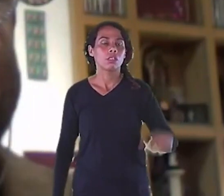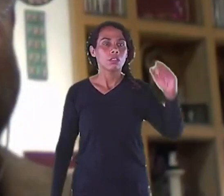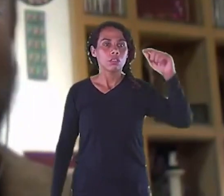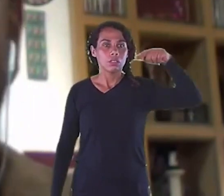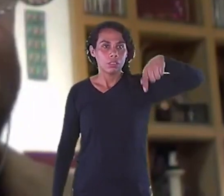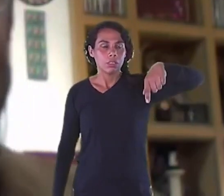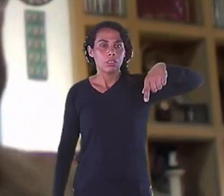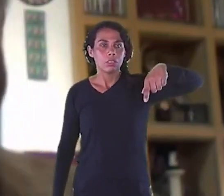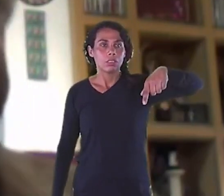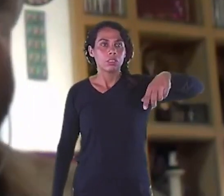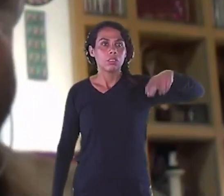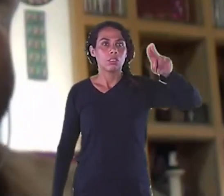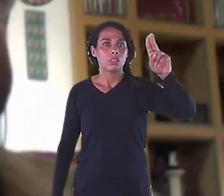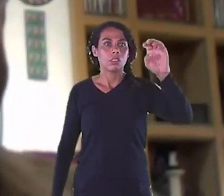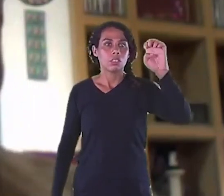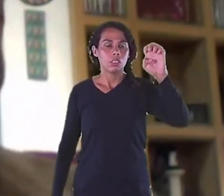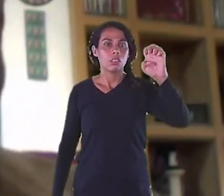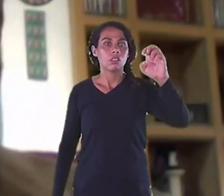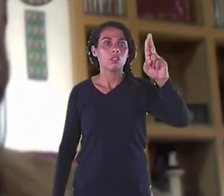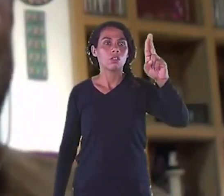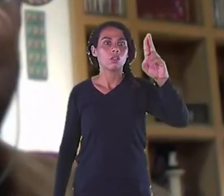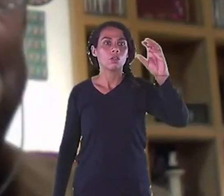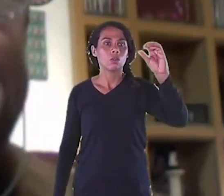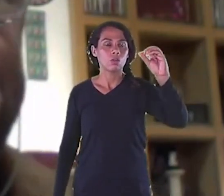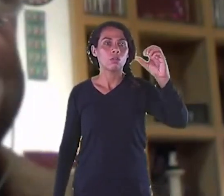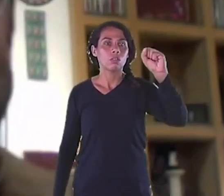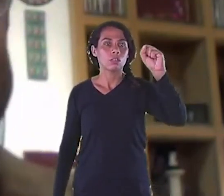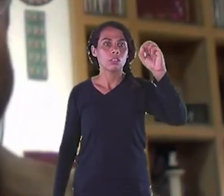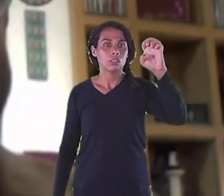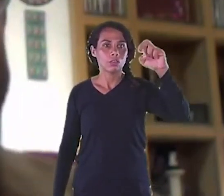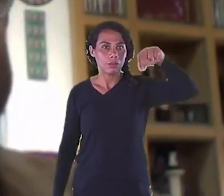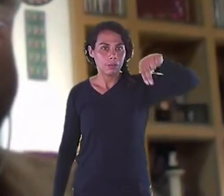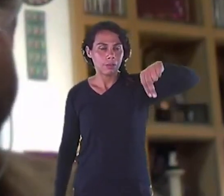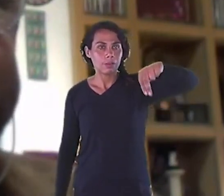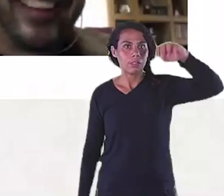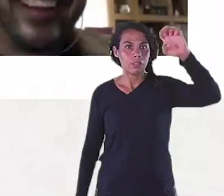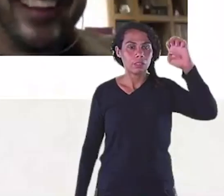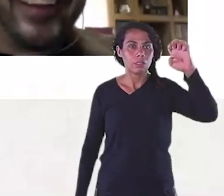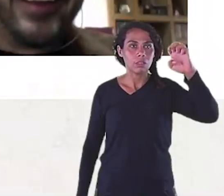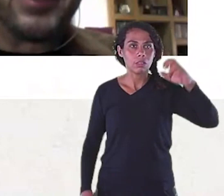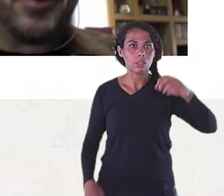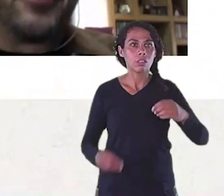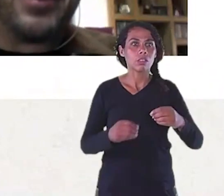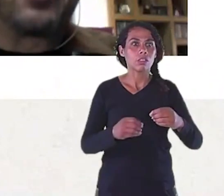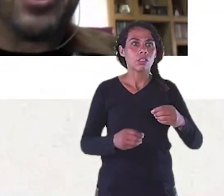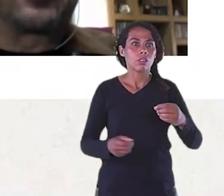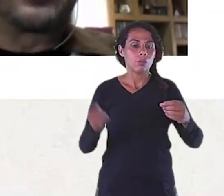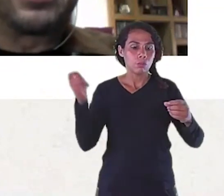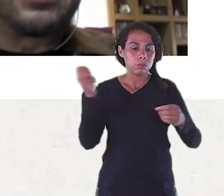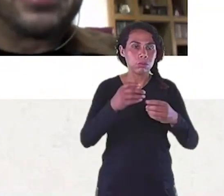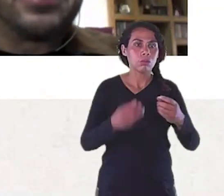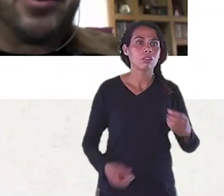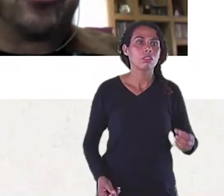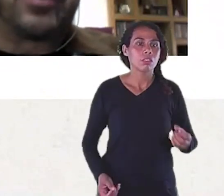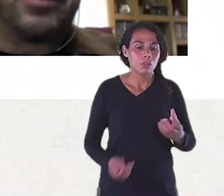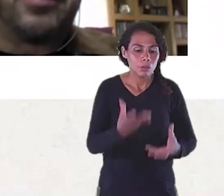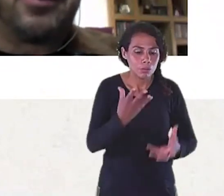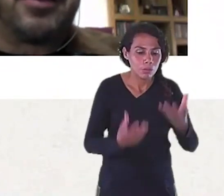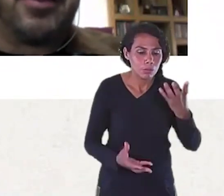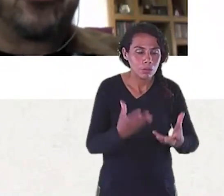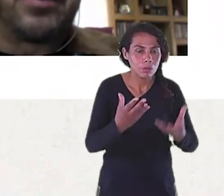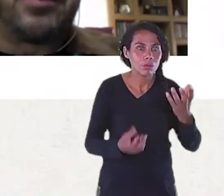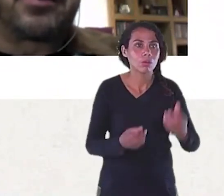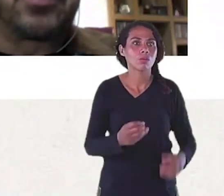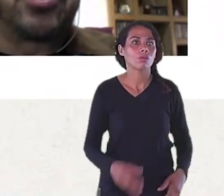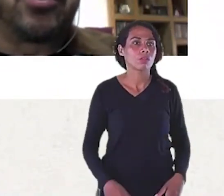Isso é fantástico Fantástico Aí depois pergunta Por que vira designer Então Eu só tenho que agradecer Eu não